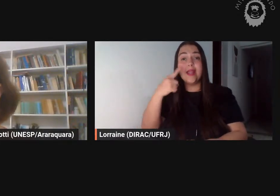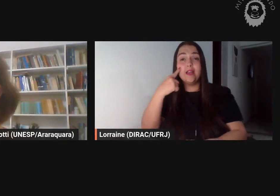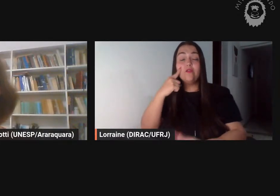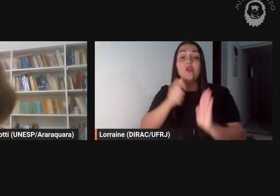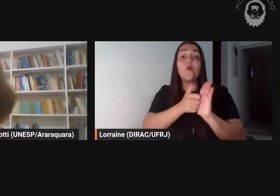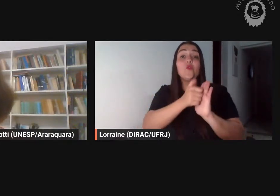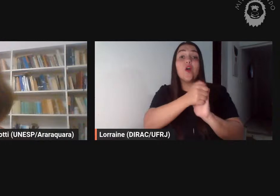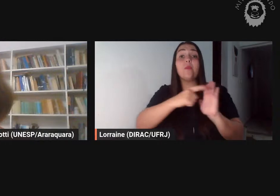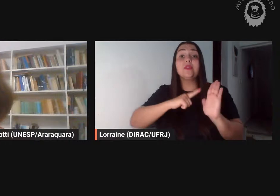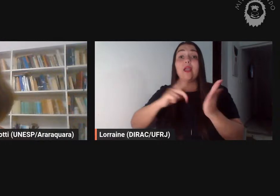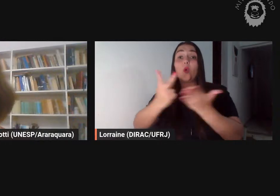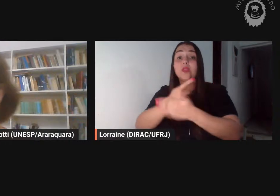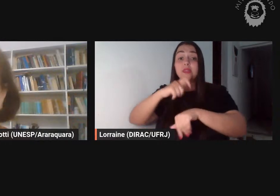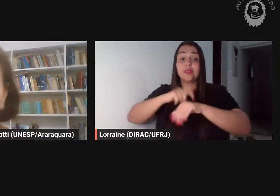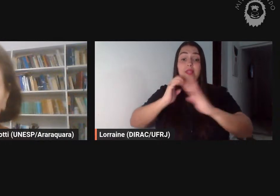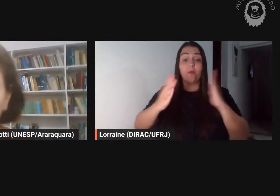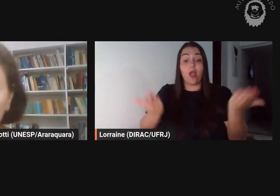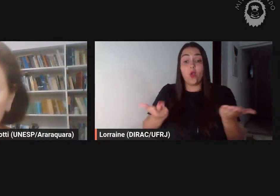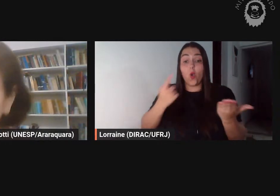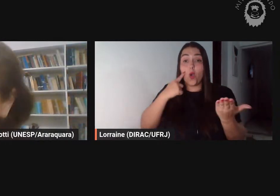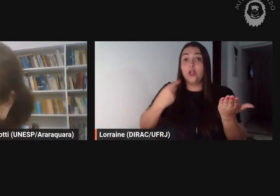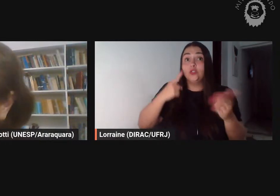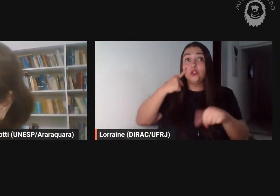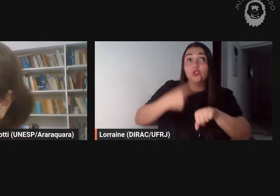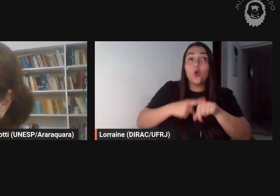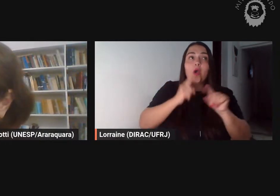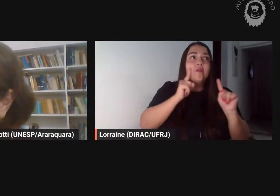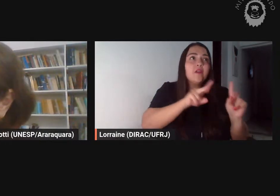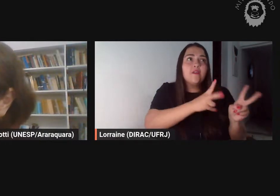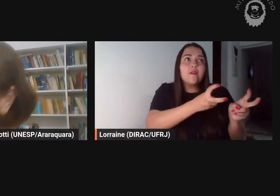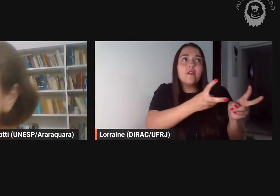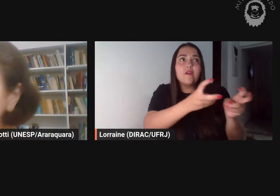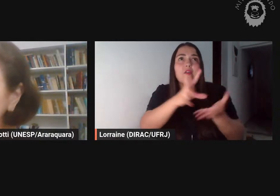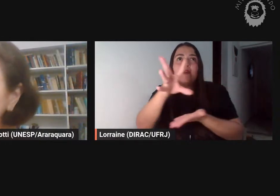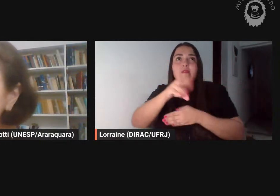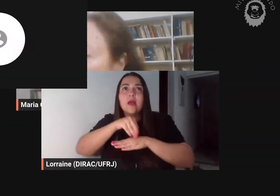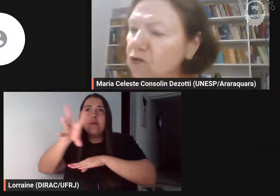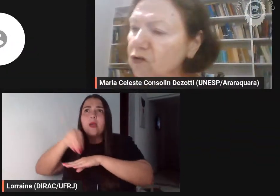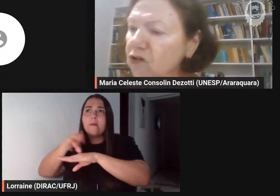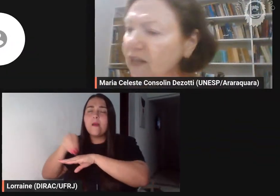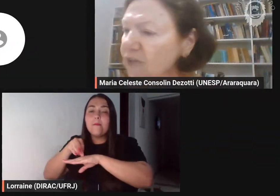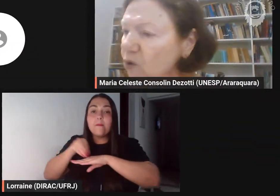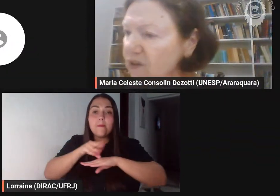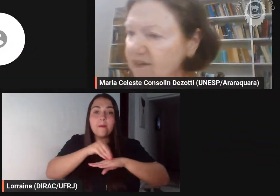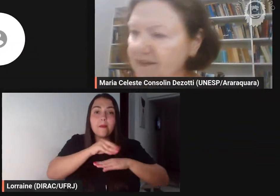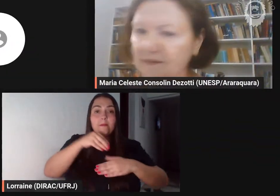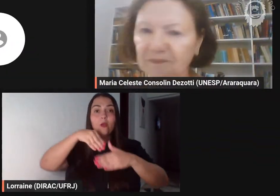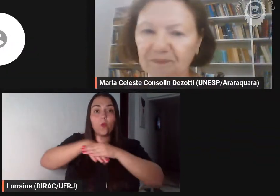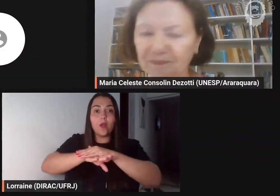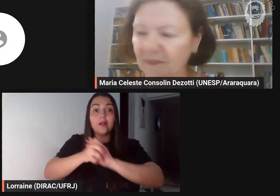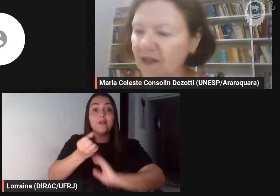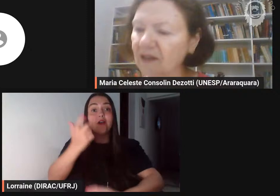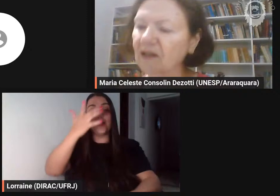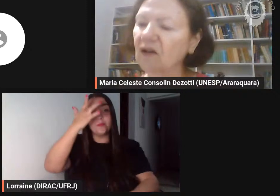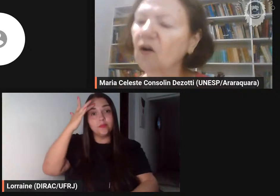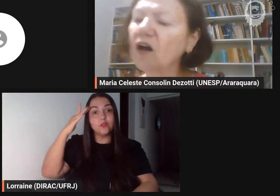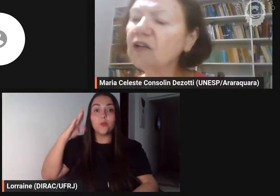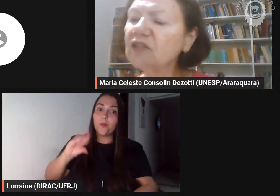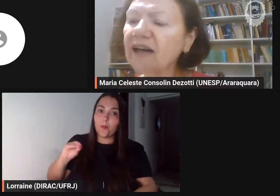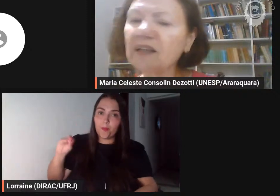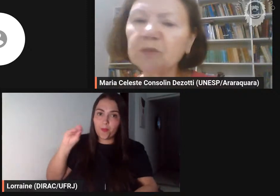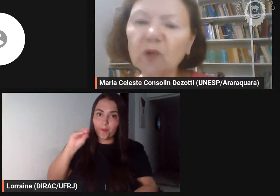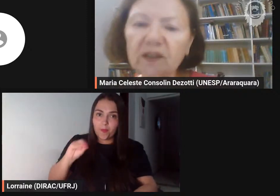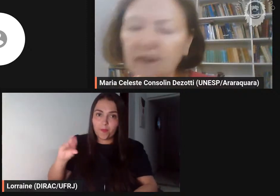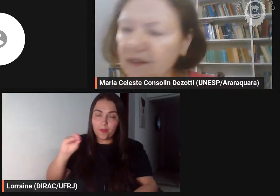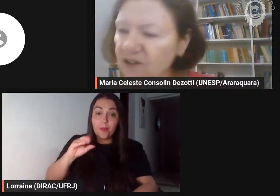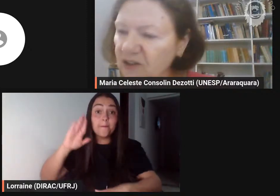de modo a compor um repertório de fábulas para uso dos oradores olha